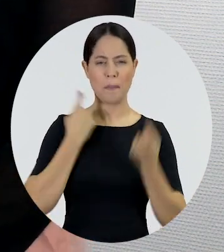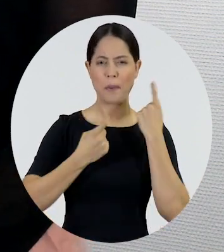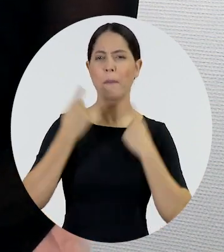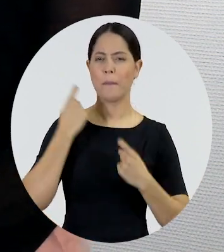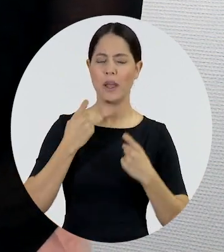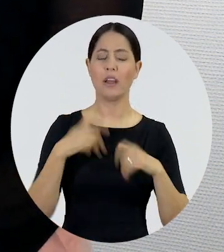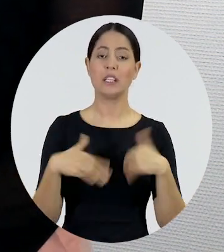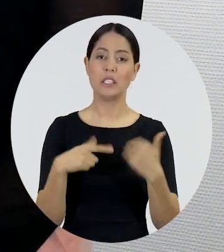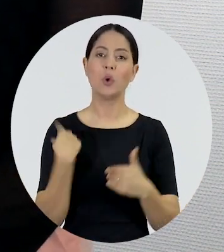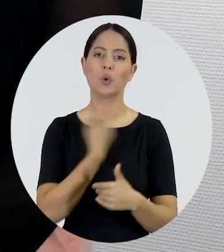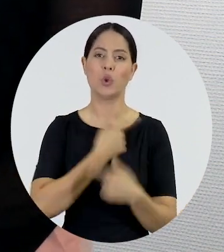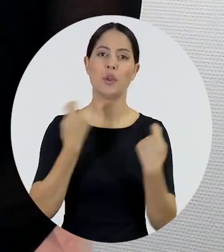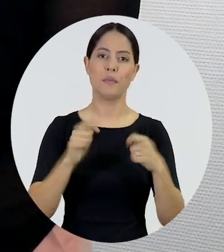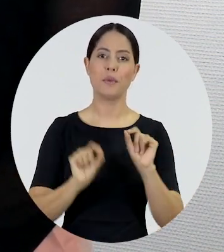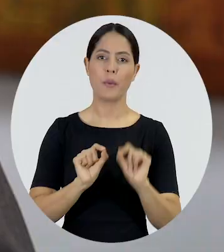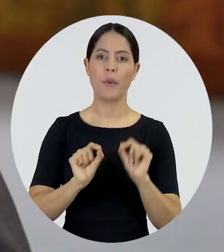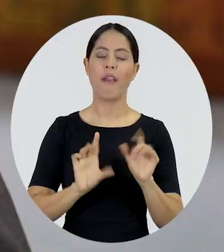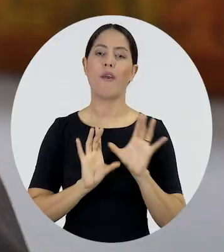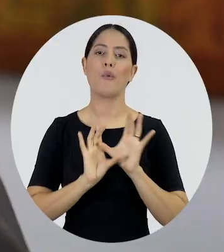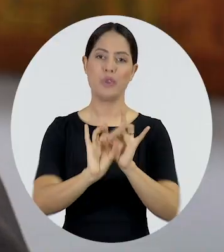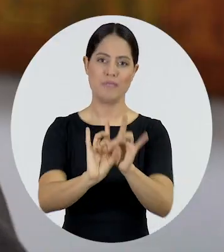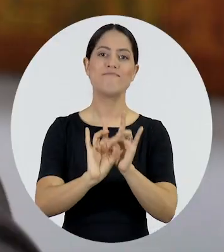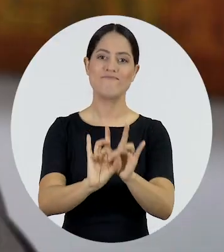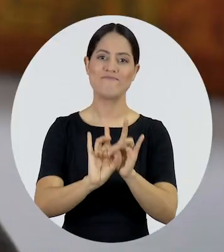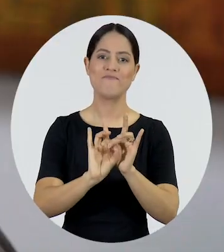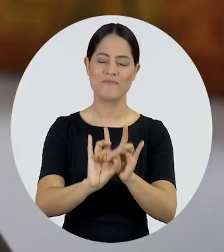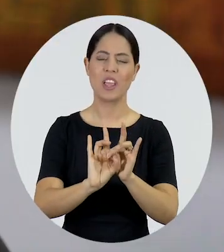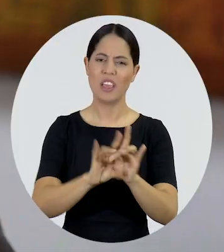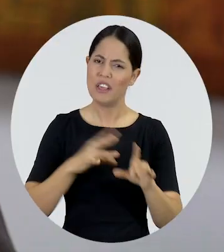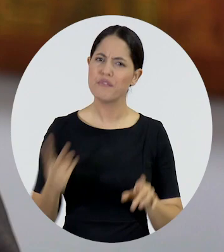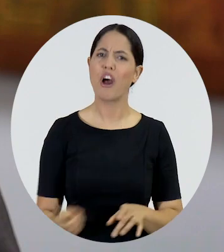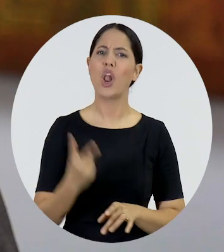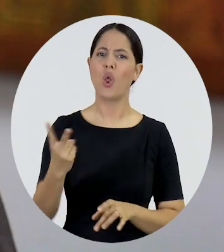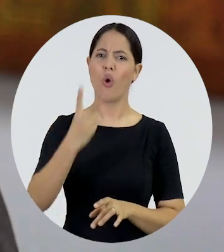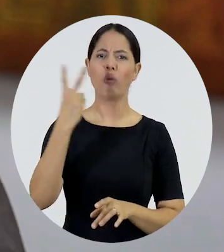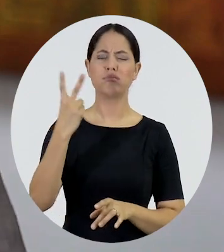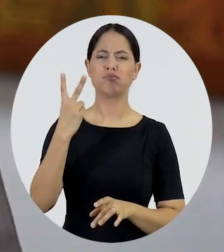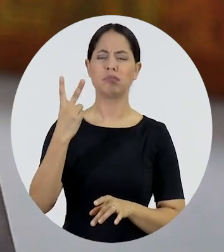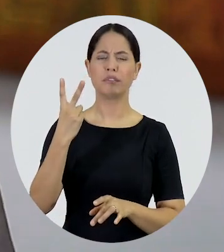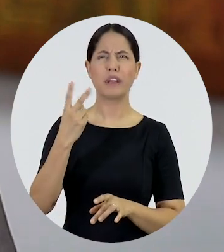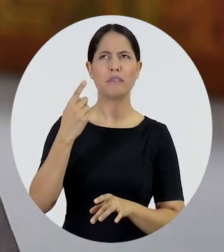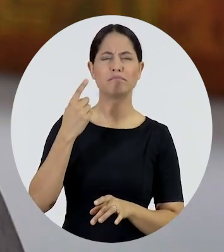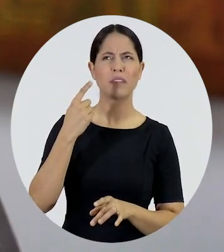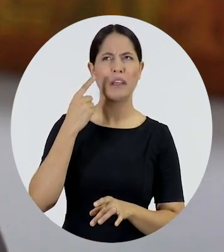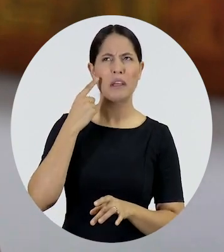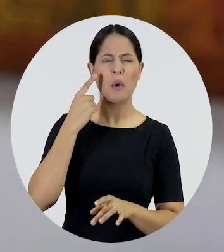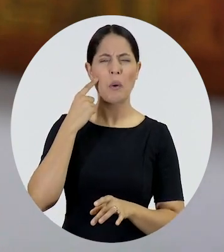com os direitos humanos, precisamos nos unir, valorizar as convergências, pôr de lado as